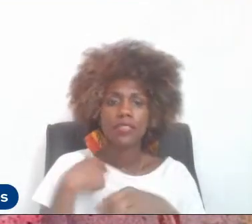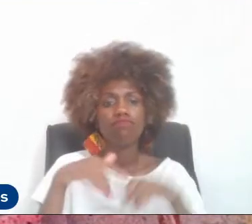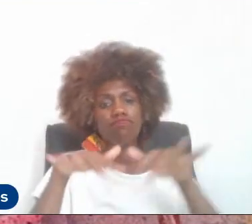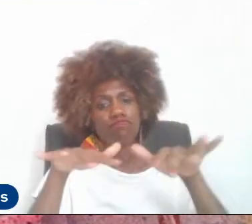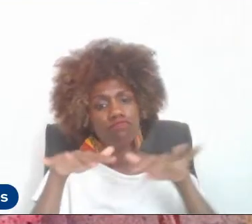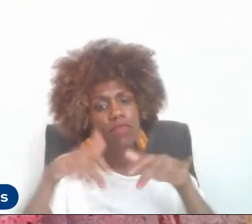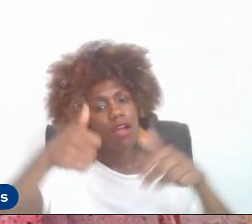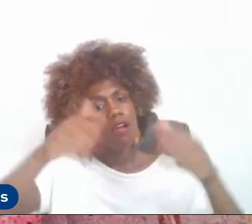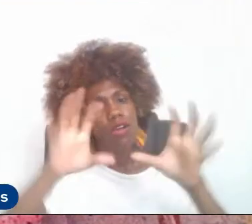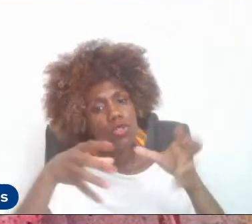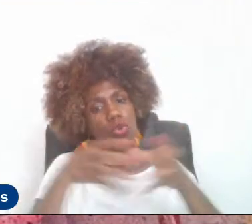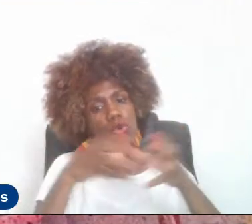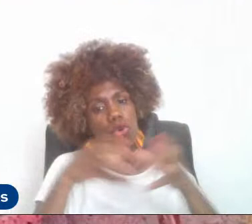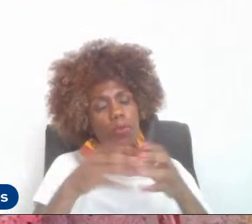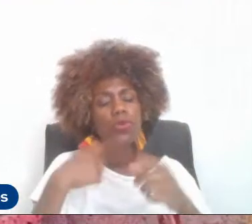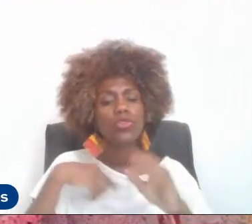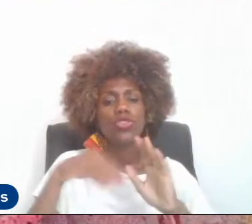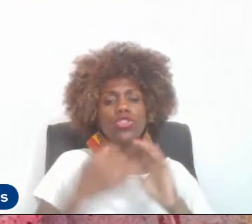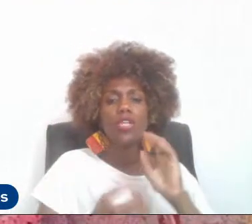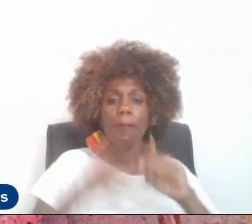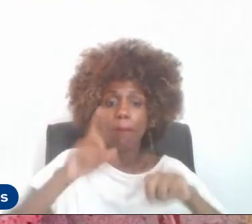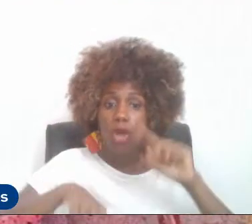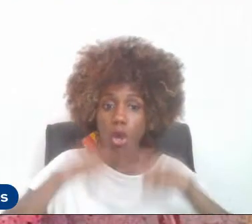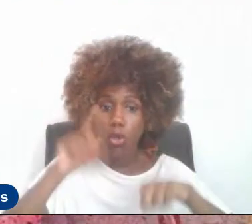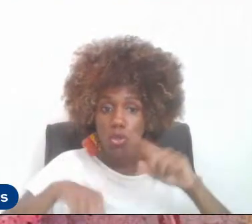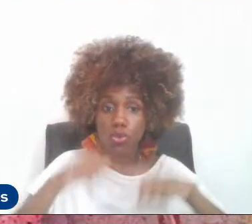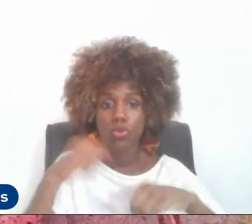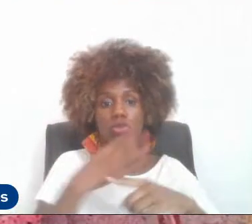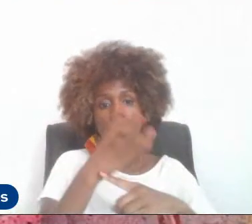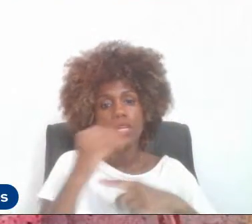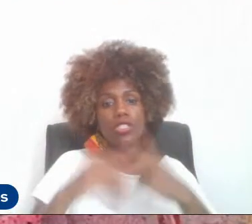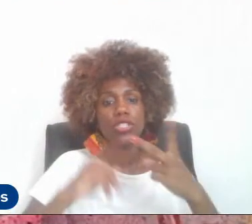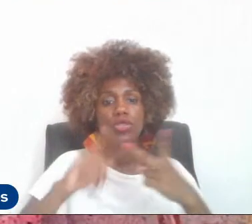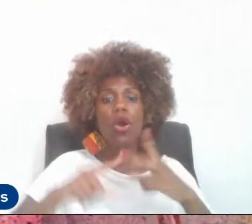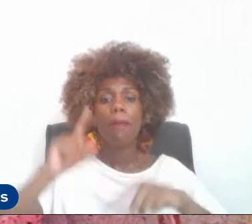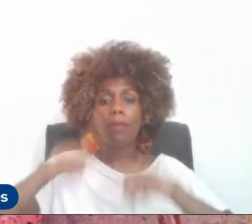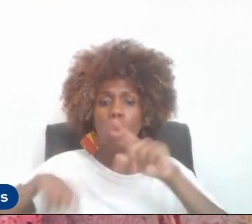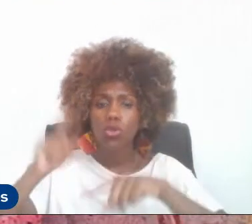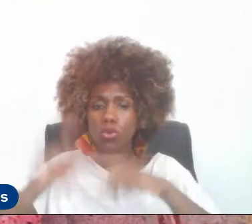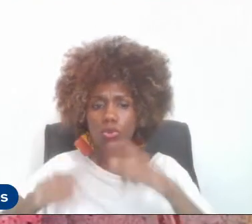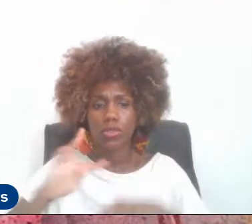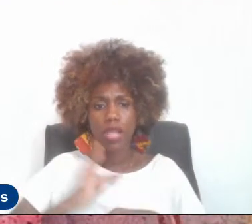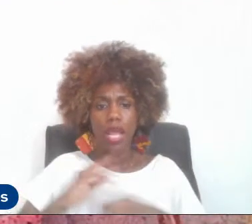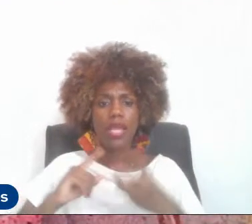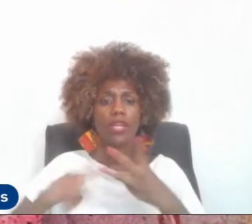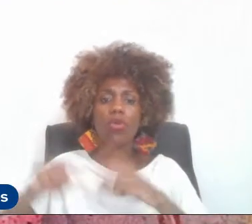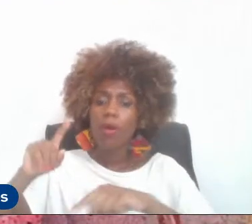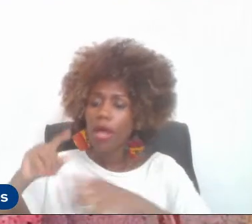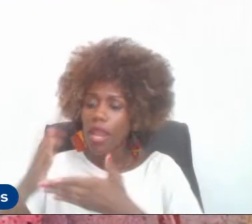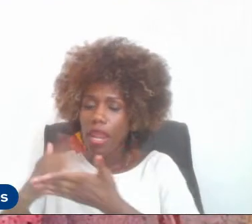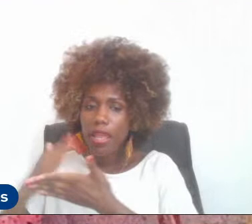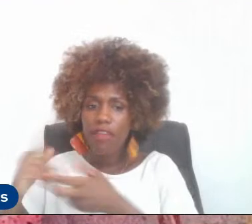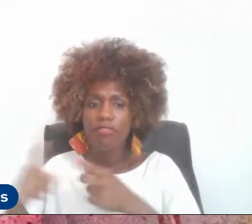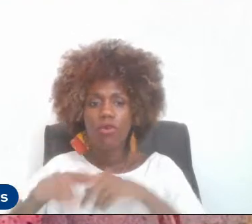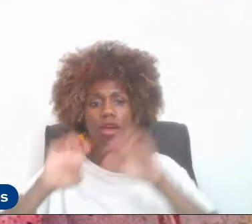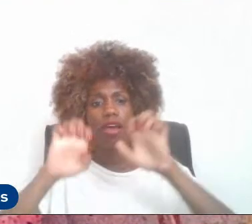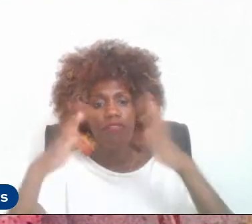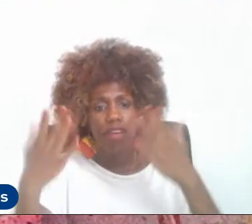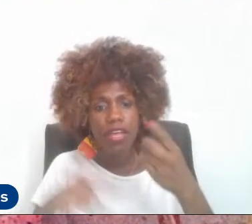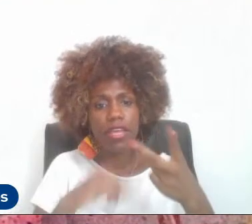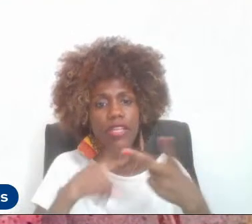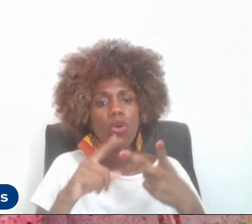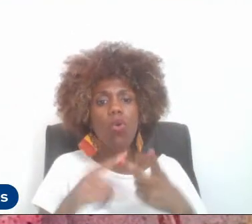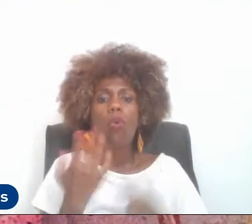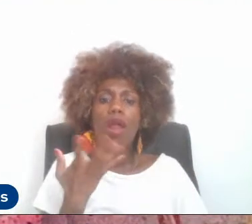avaliação de produtos artísticos, avaliação de produtos técnico-tecnológicos, livros, eventos, avaliação qualitativa